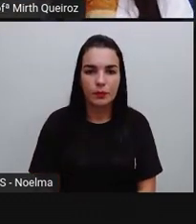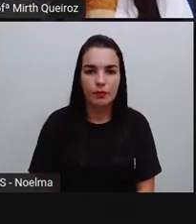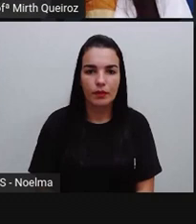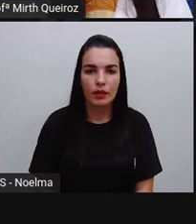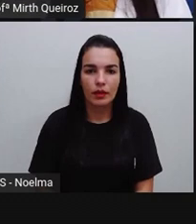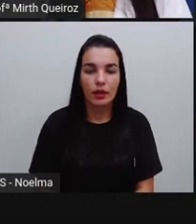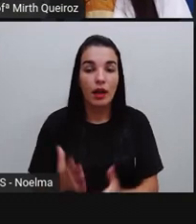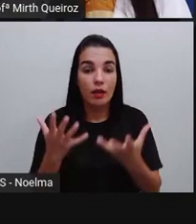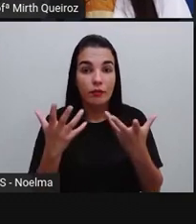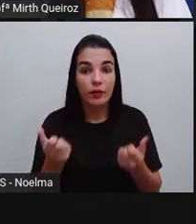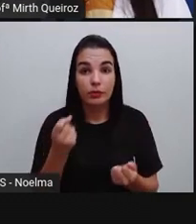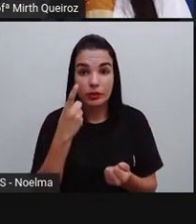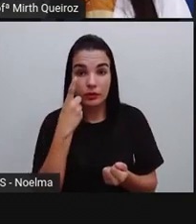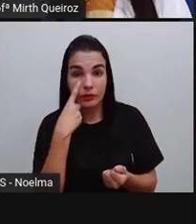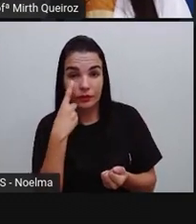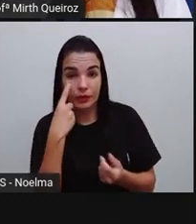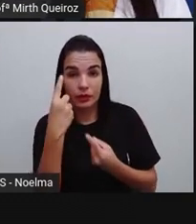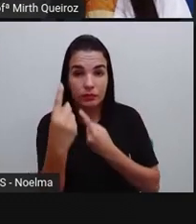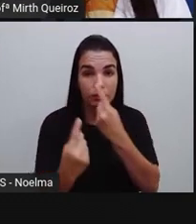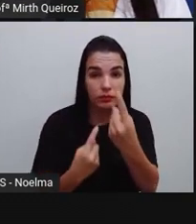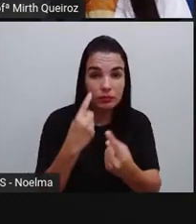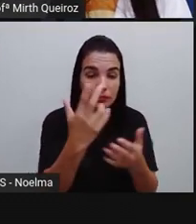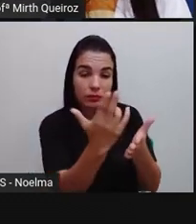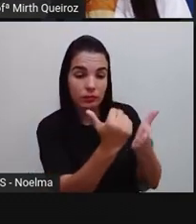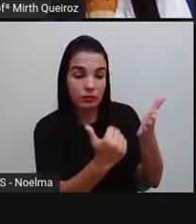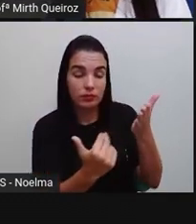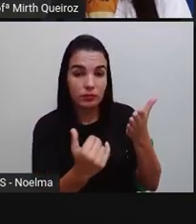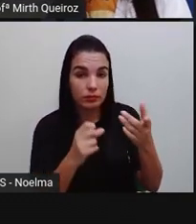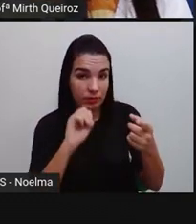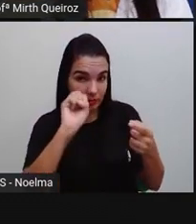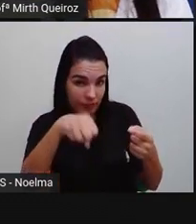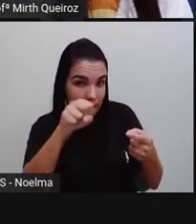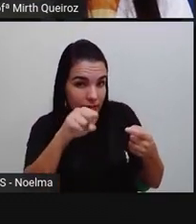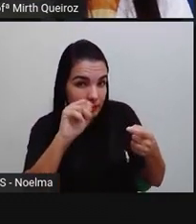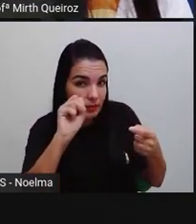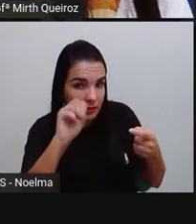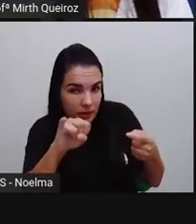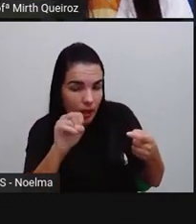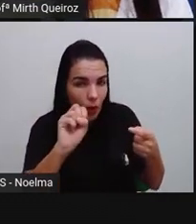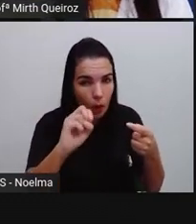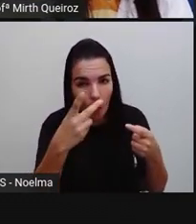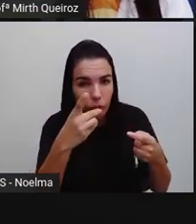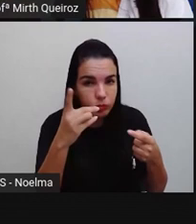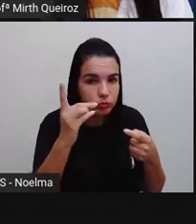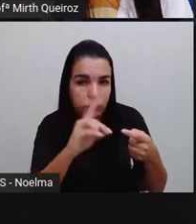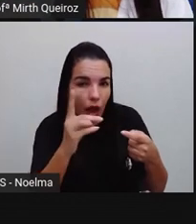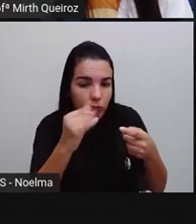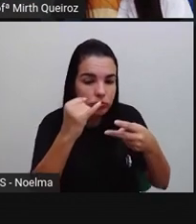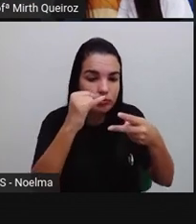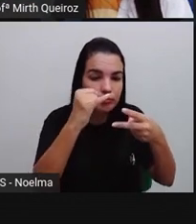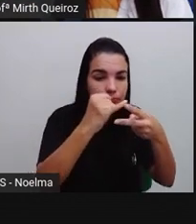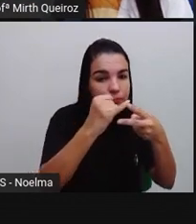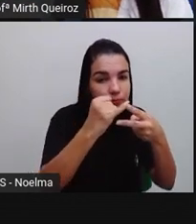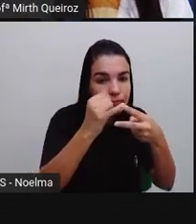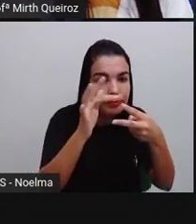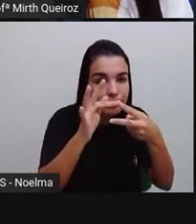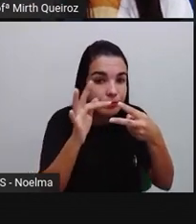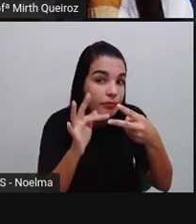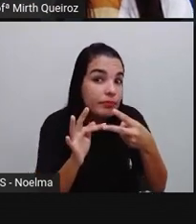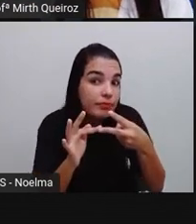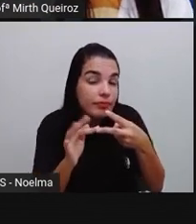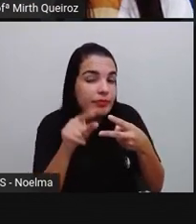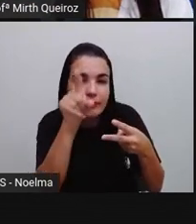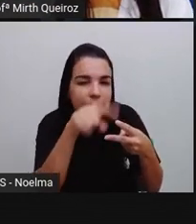Vamos verificar se as figuras a seguir são polígonos. Será que vocês compreenderam o que são polígonos? Vocês